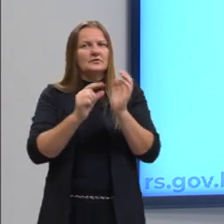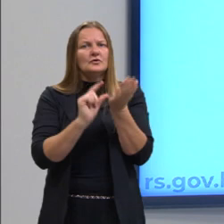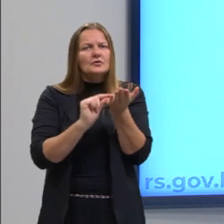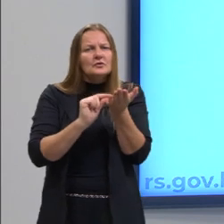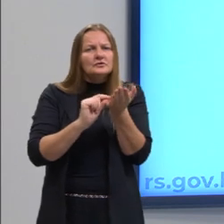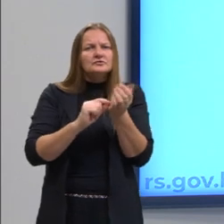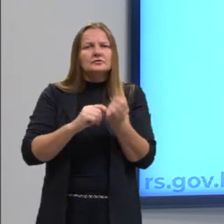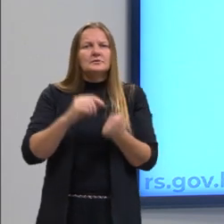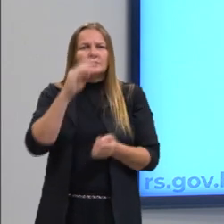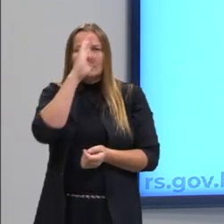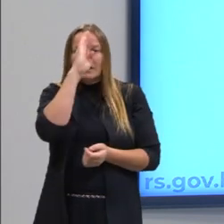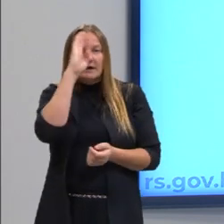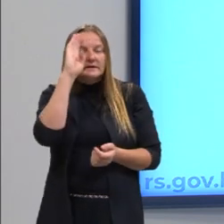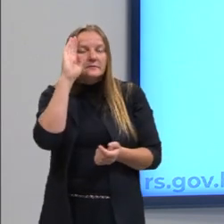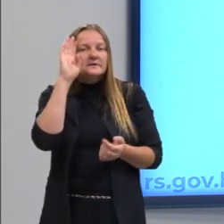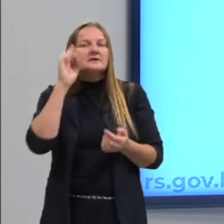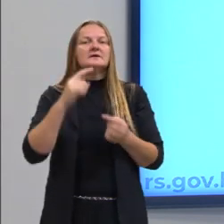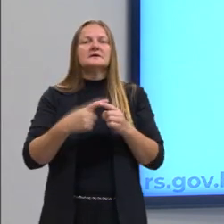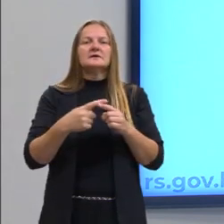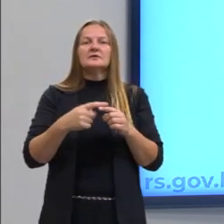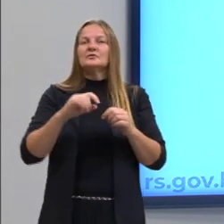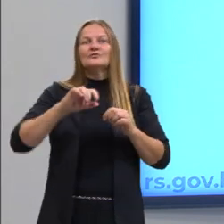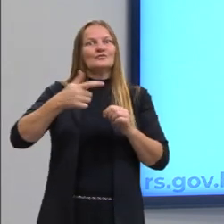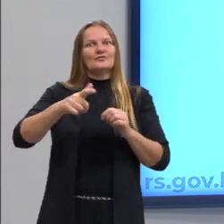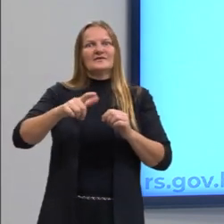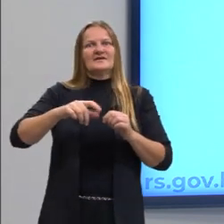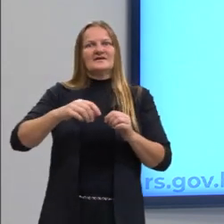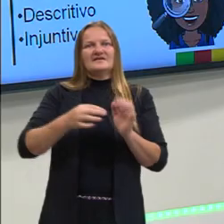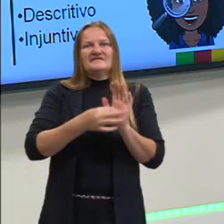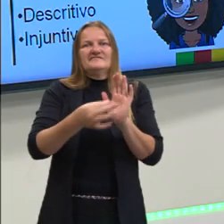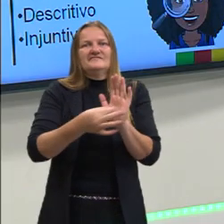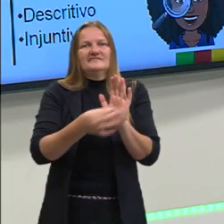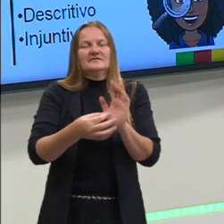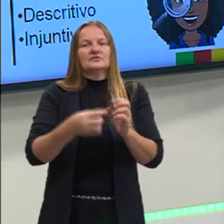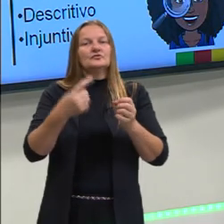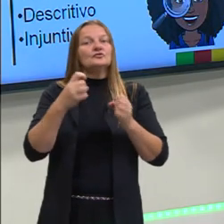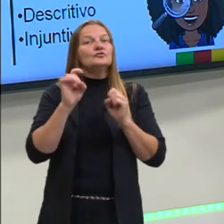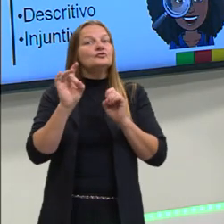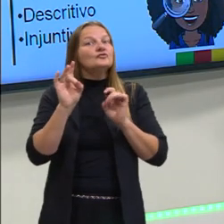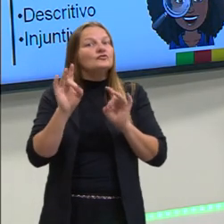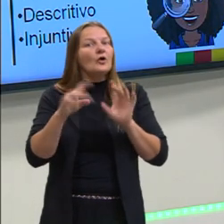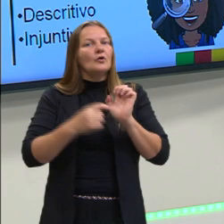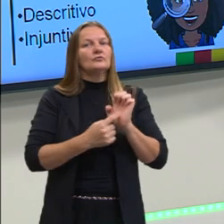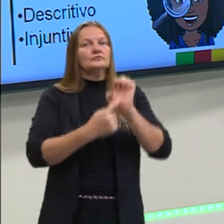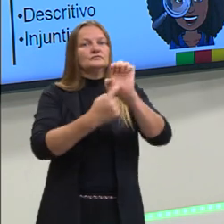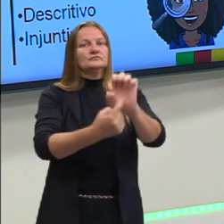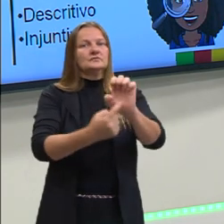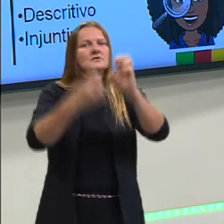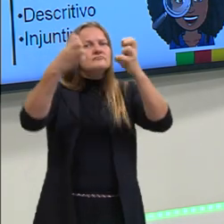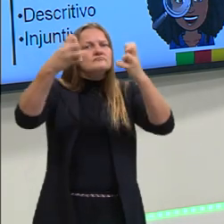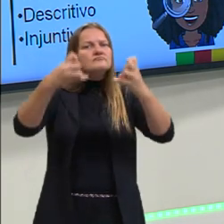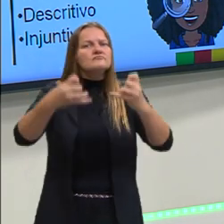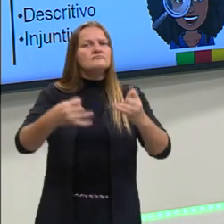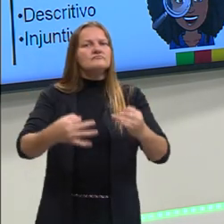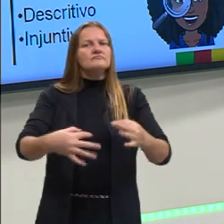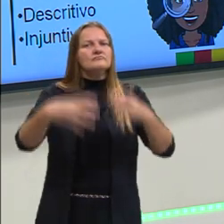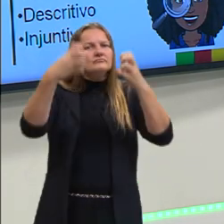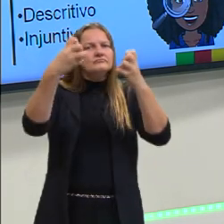acadêmico, ali você não vai estar argumentando, você vai estar expondo a tua pesquisa, vai estar